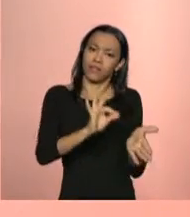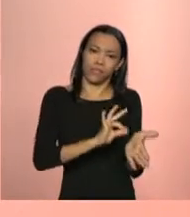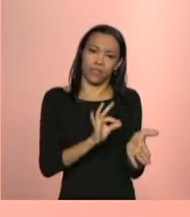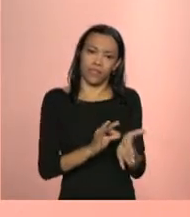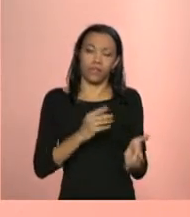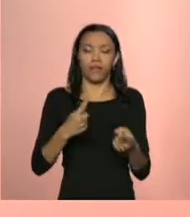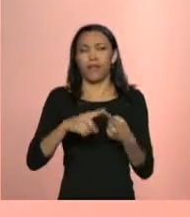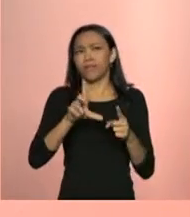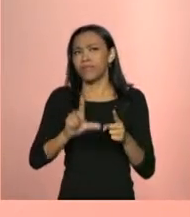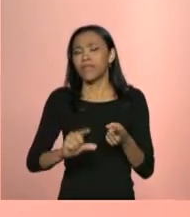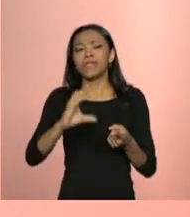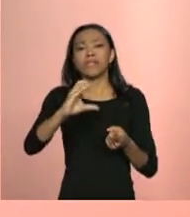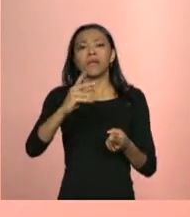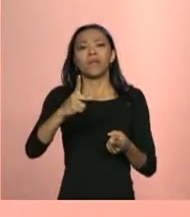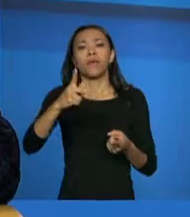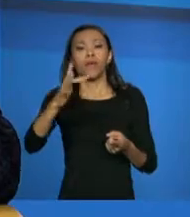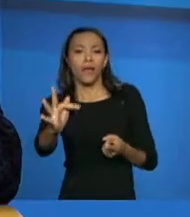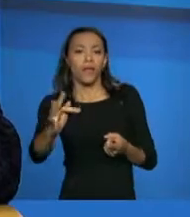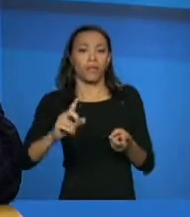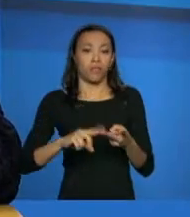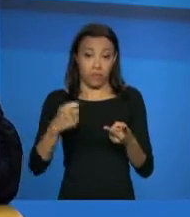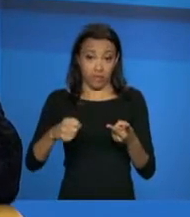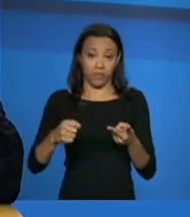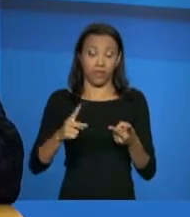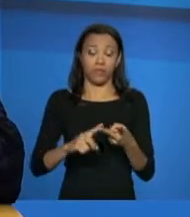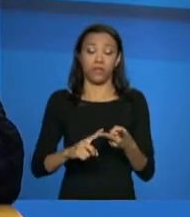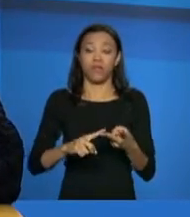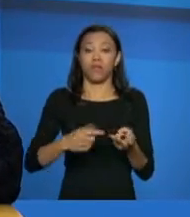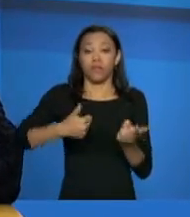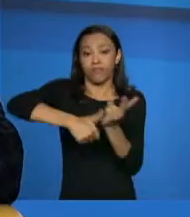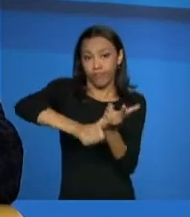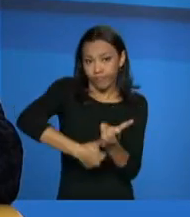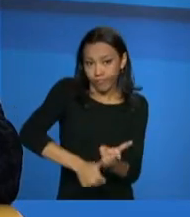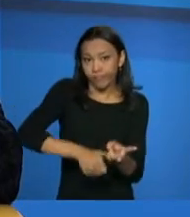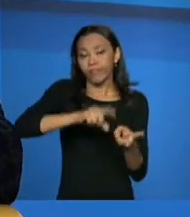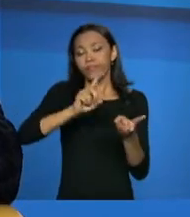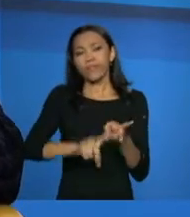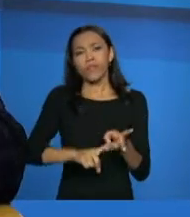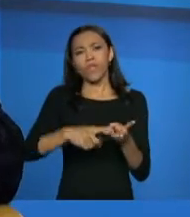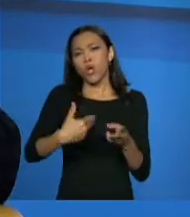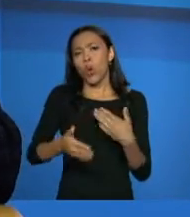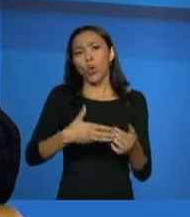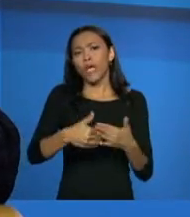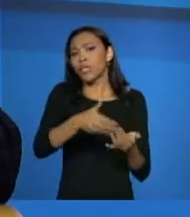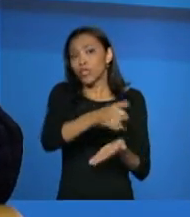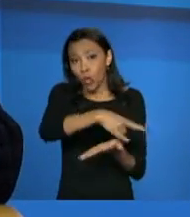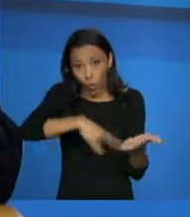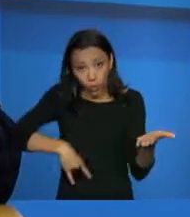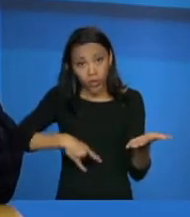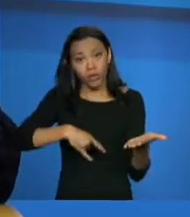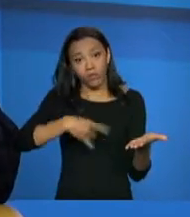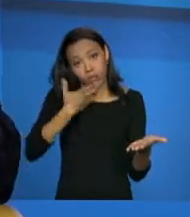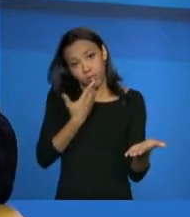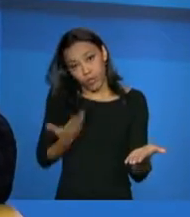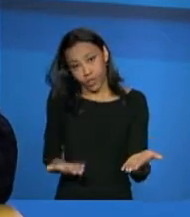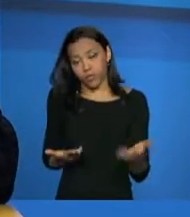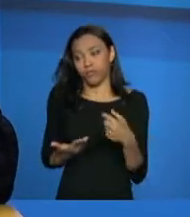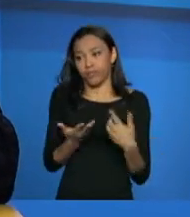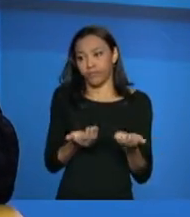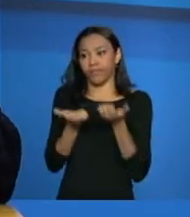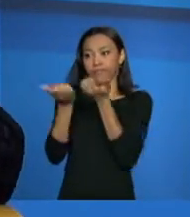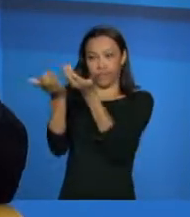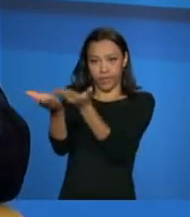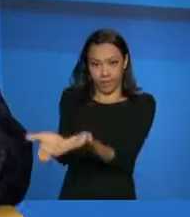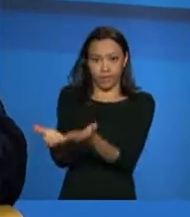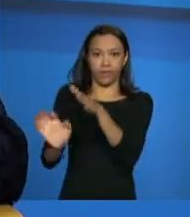CPF, o título de leitor para o RF, e qualquer documentação para o restante da família, porque o fundamental é não fazer bloqueio para a entrada